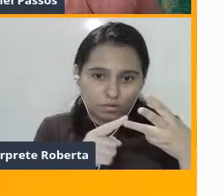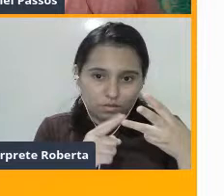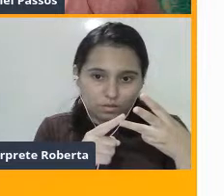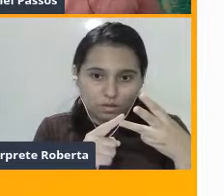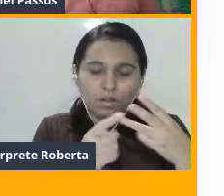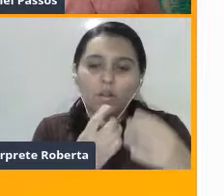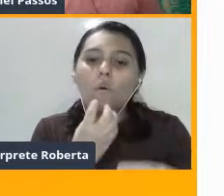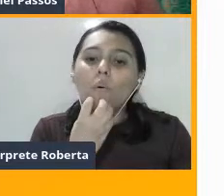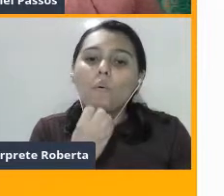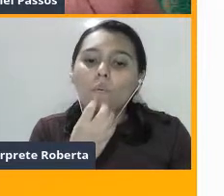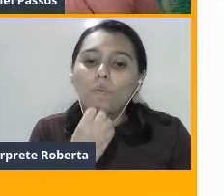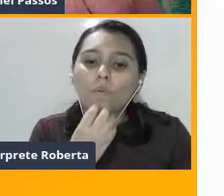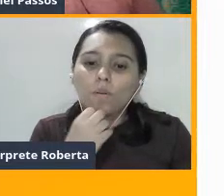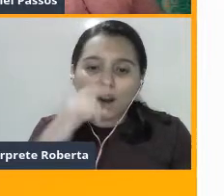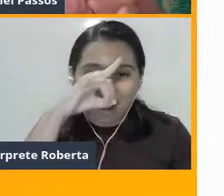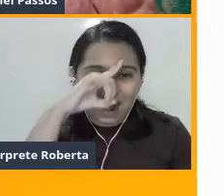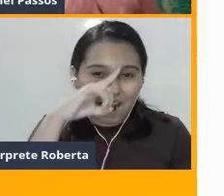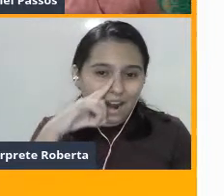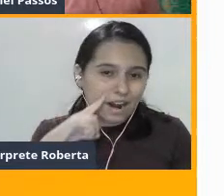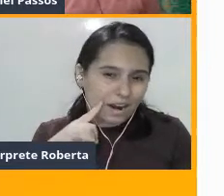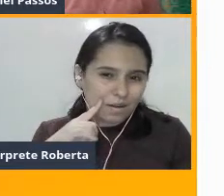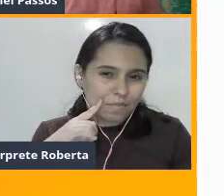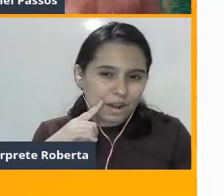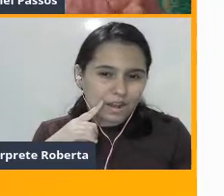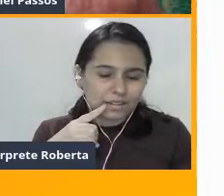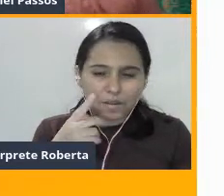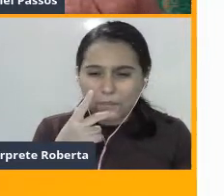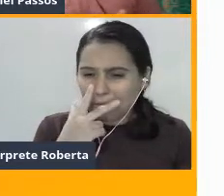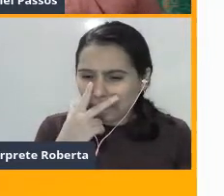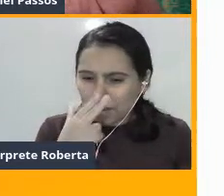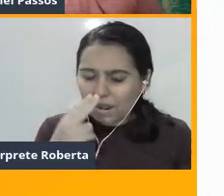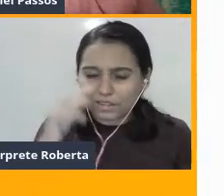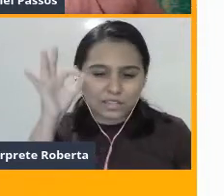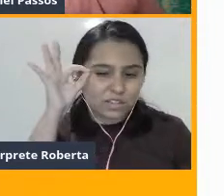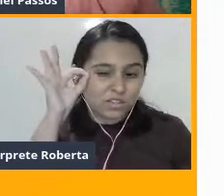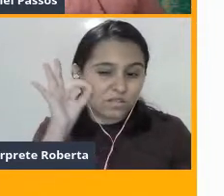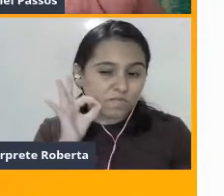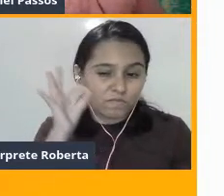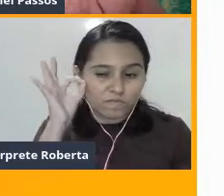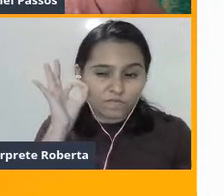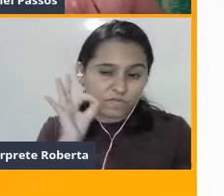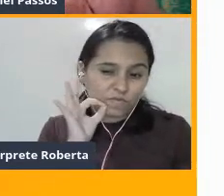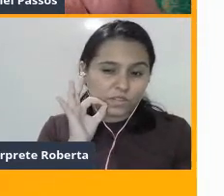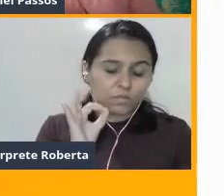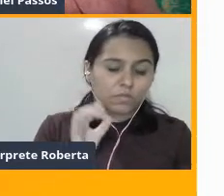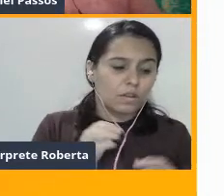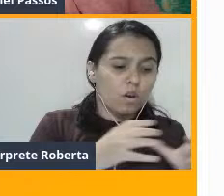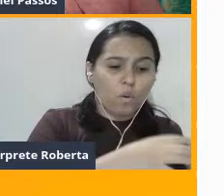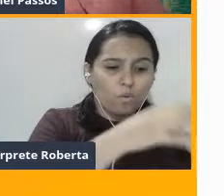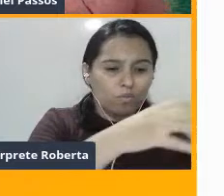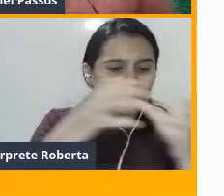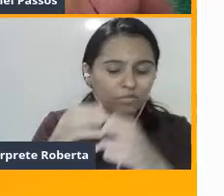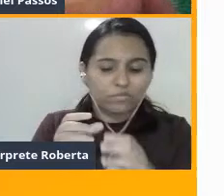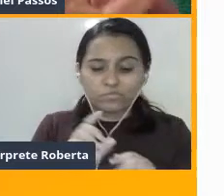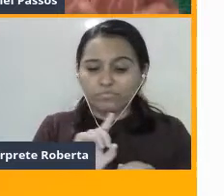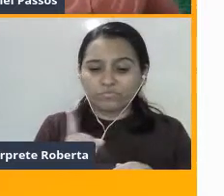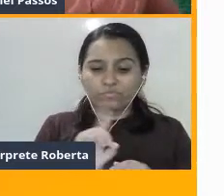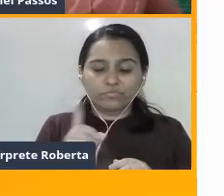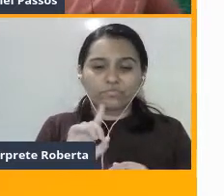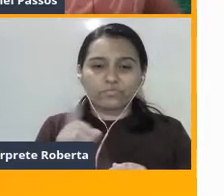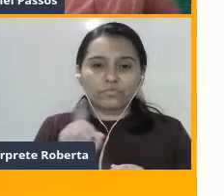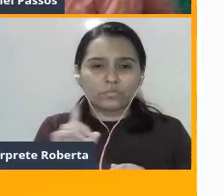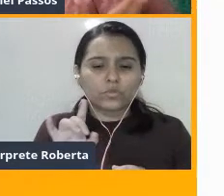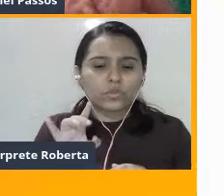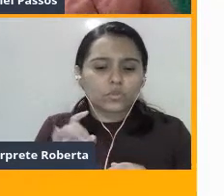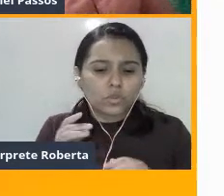comporta como uma fêmea em termos de cor, em termos de comportamento e não estabelece territórios, né? Na realidade, ele penetra